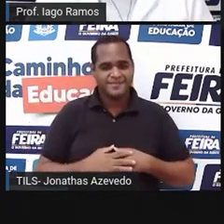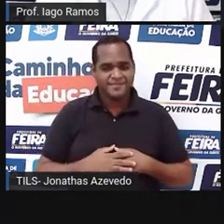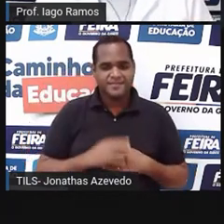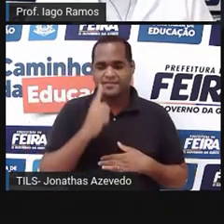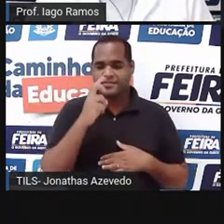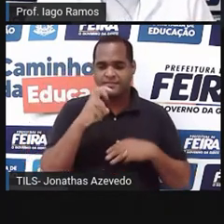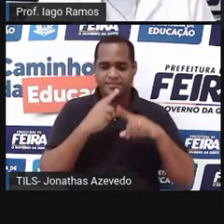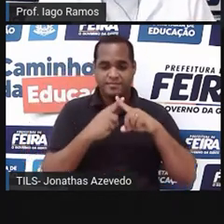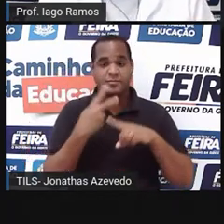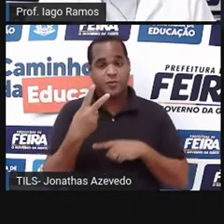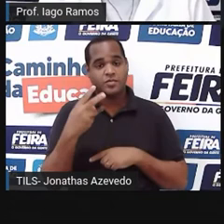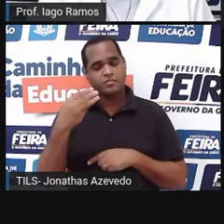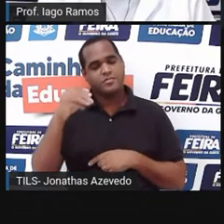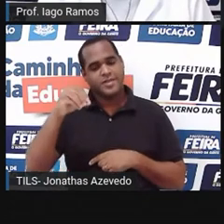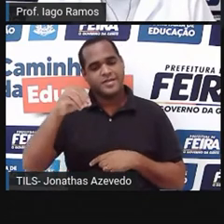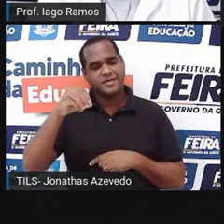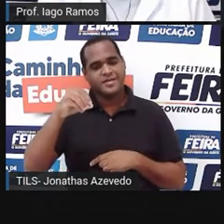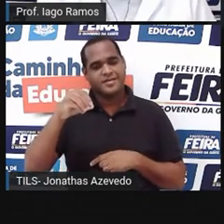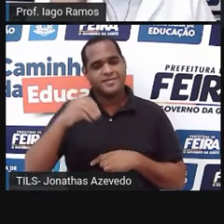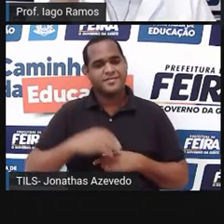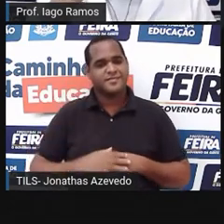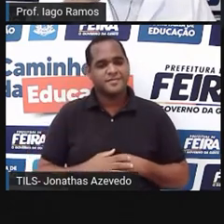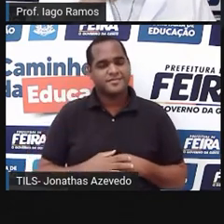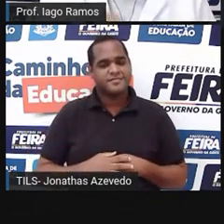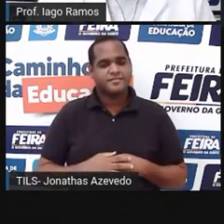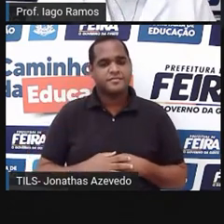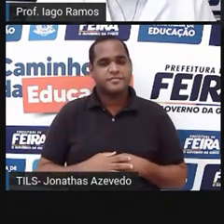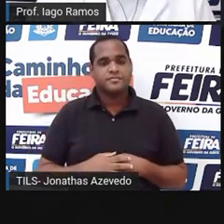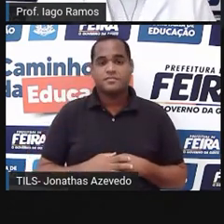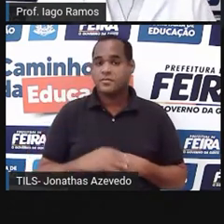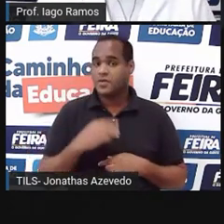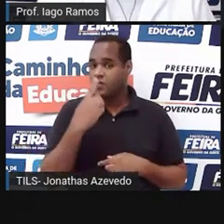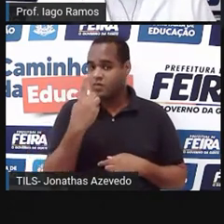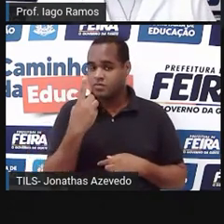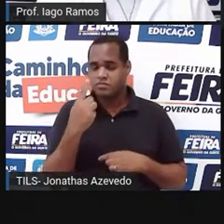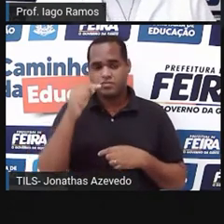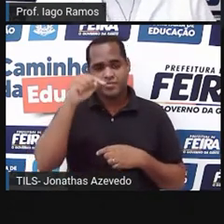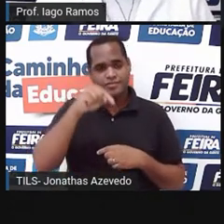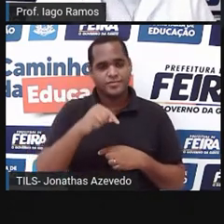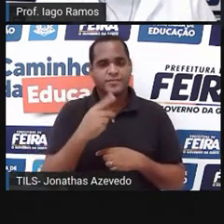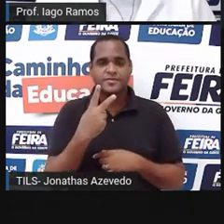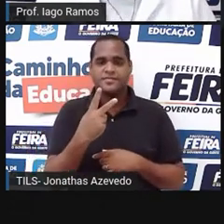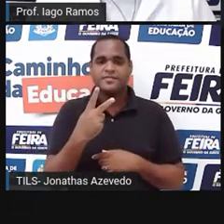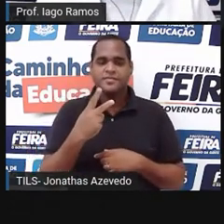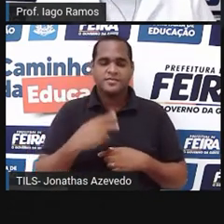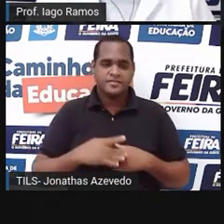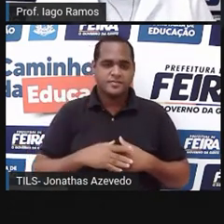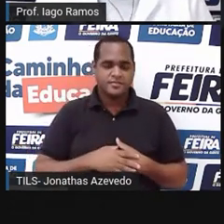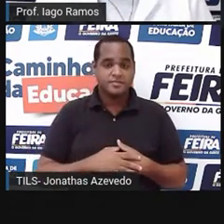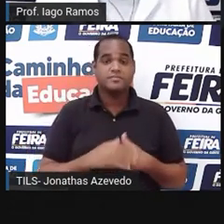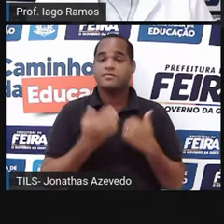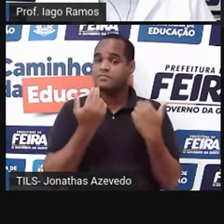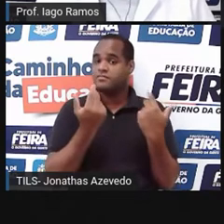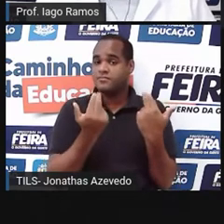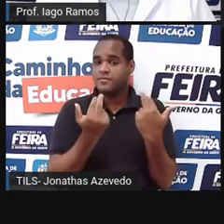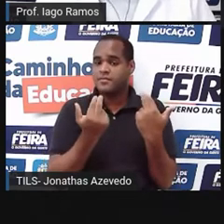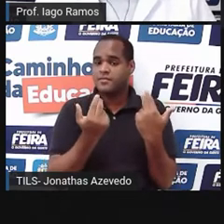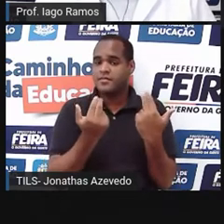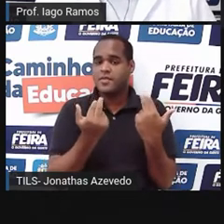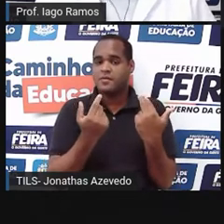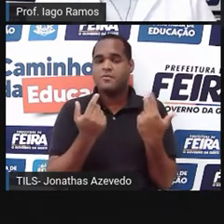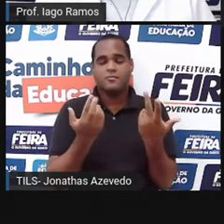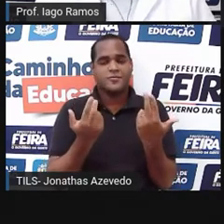vezes 2 é igual a 30. E do 1 pro 2 também aumenta. E aumenta da mesma forma, né?